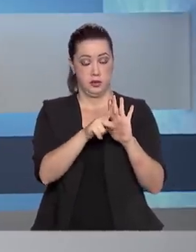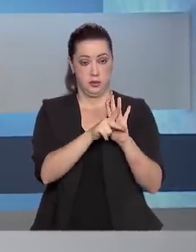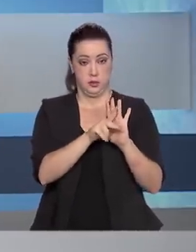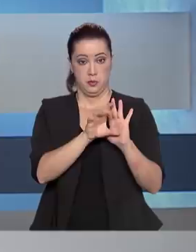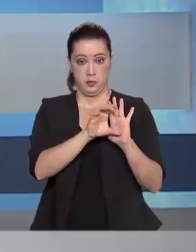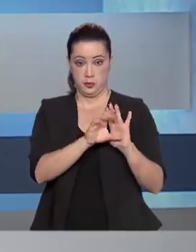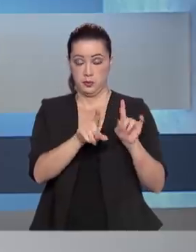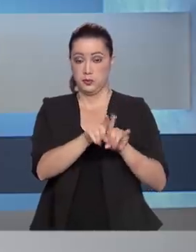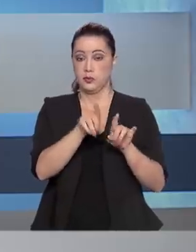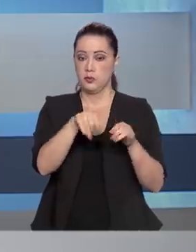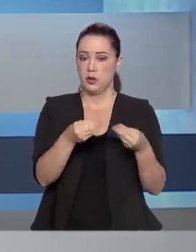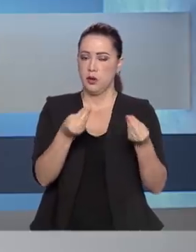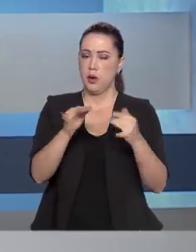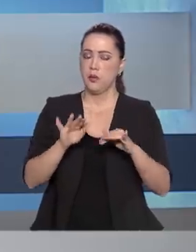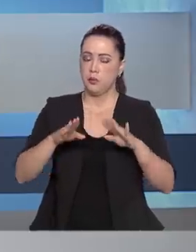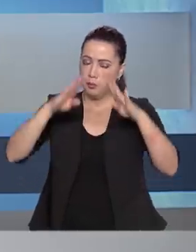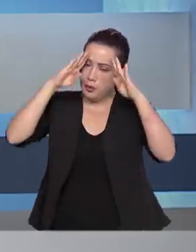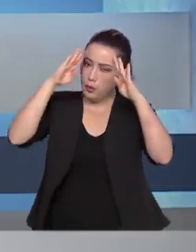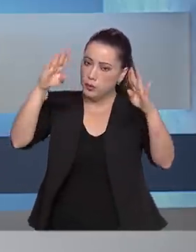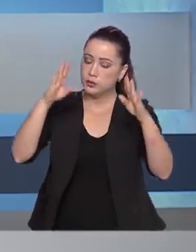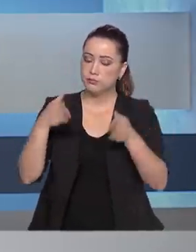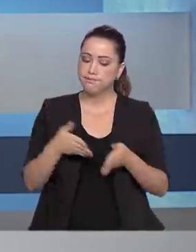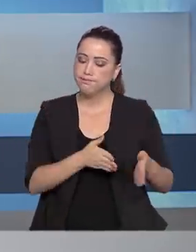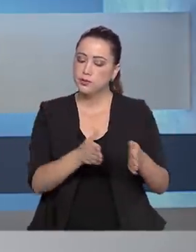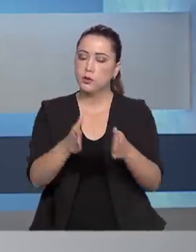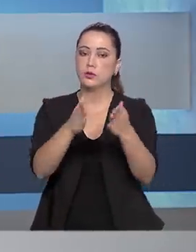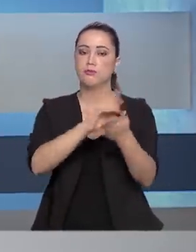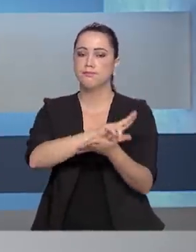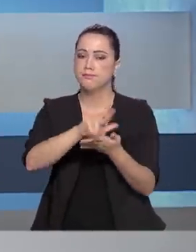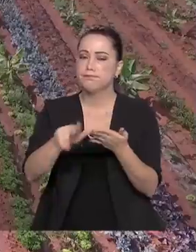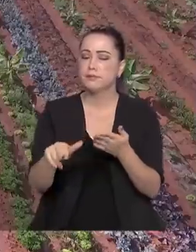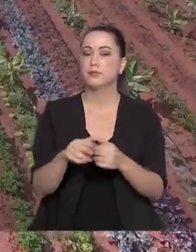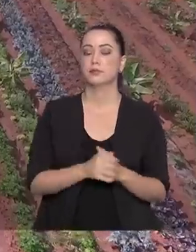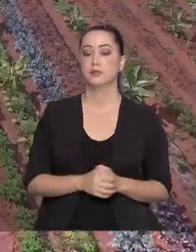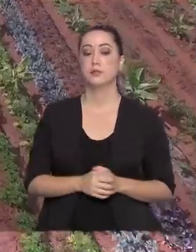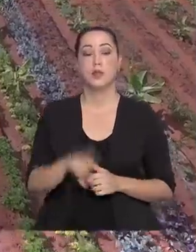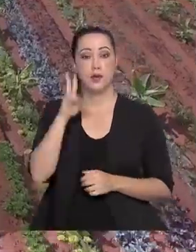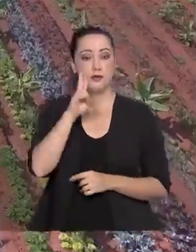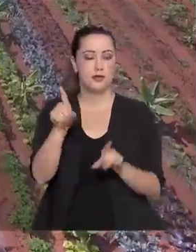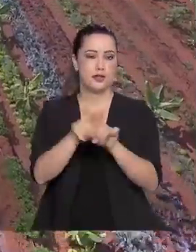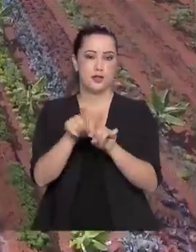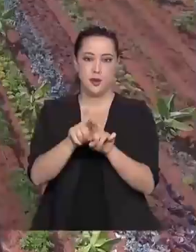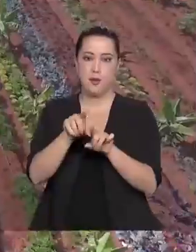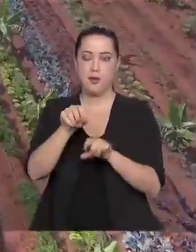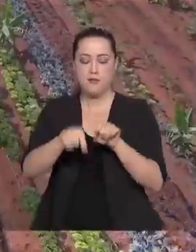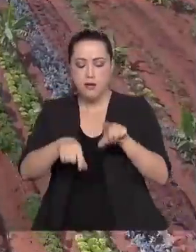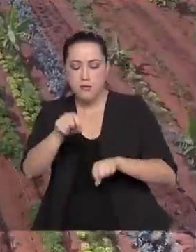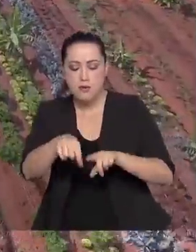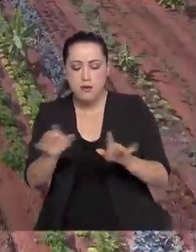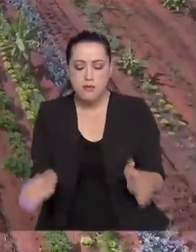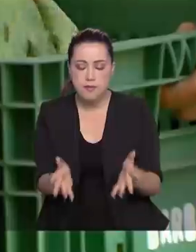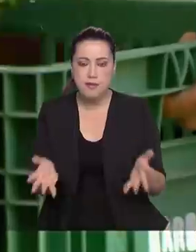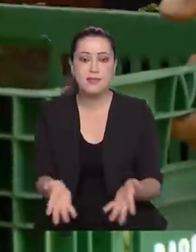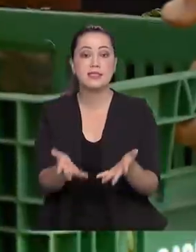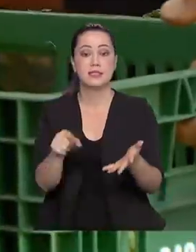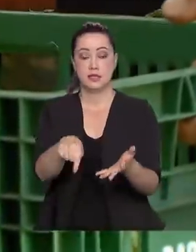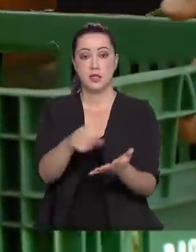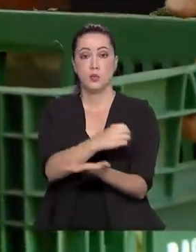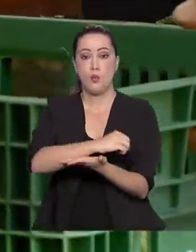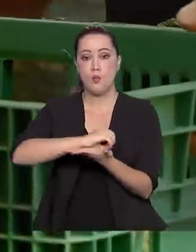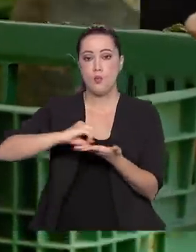São portos, aeroportos e rodovias. E veja também, campanha incentiva a produção de alimentos